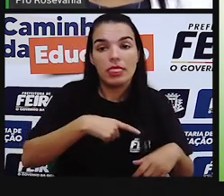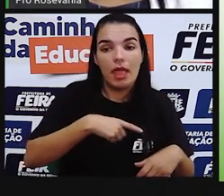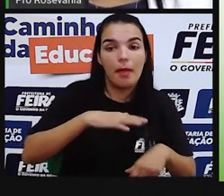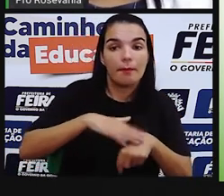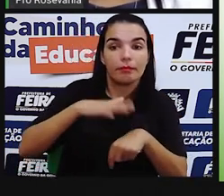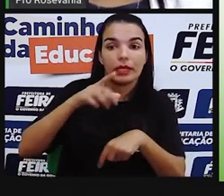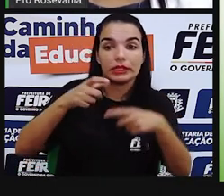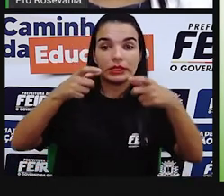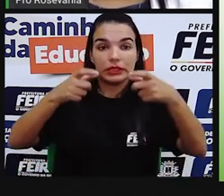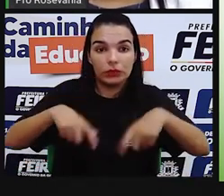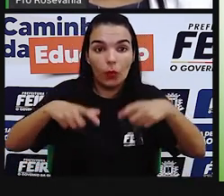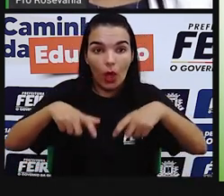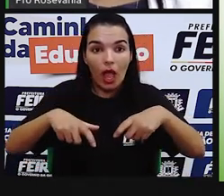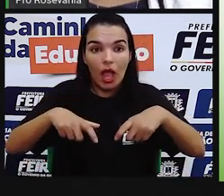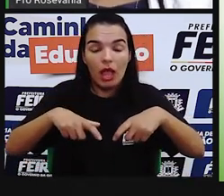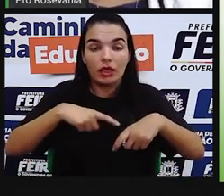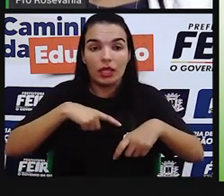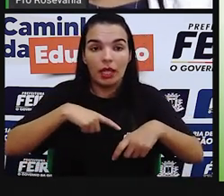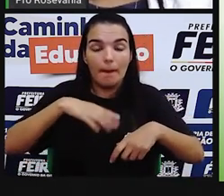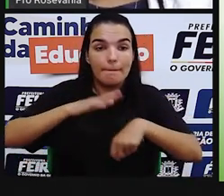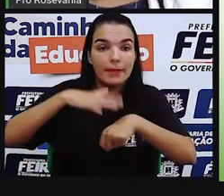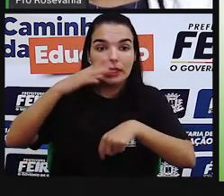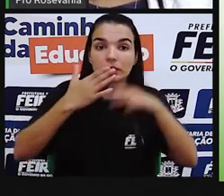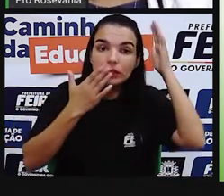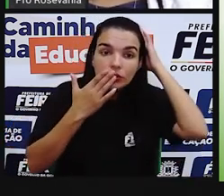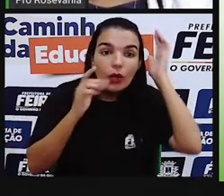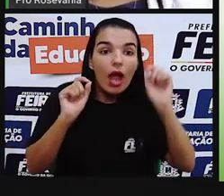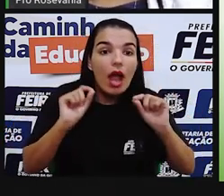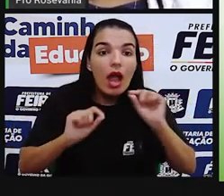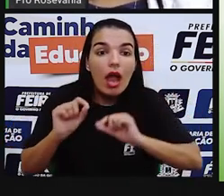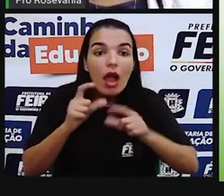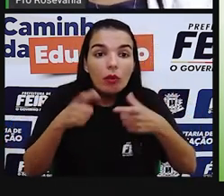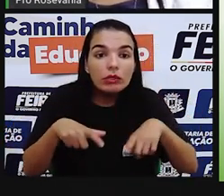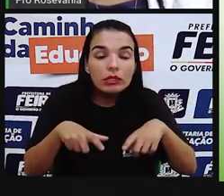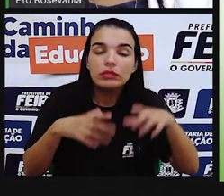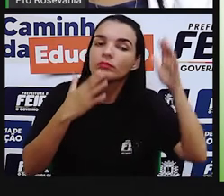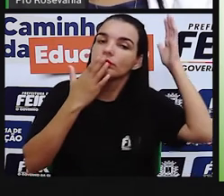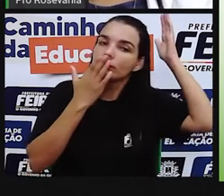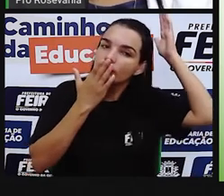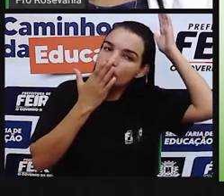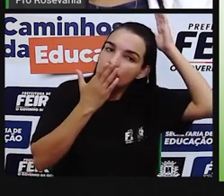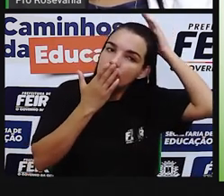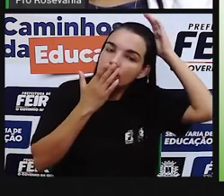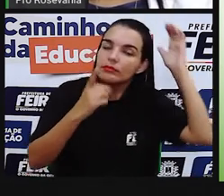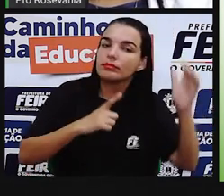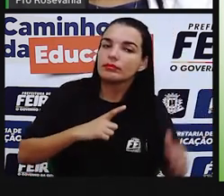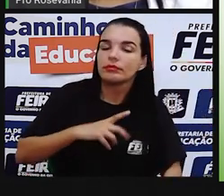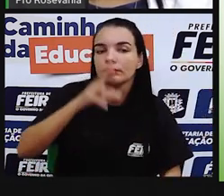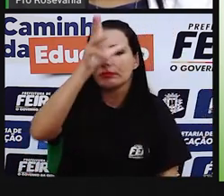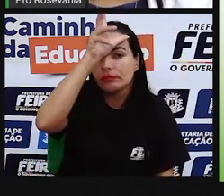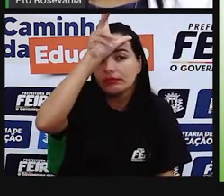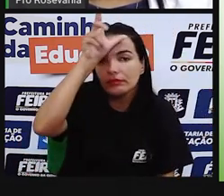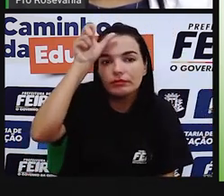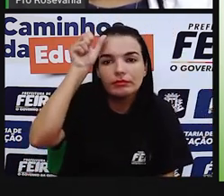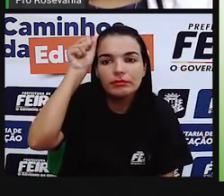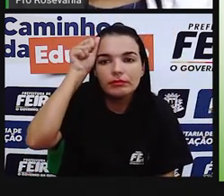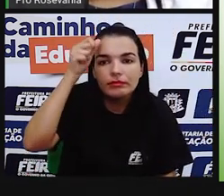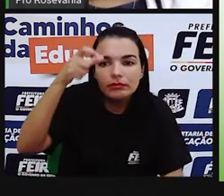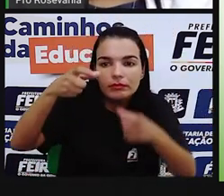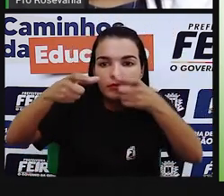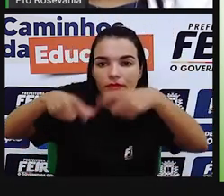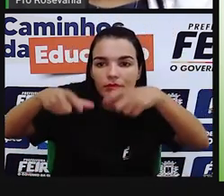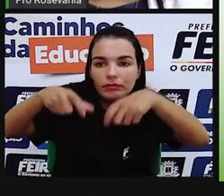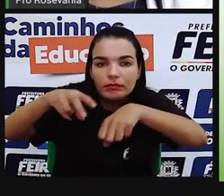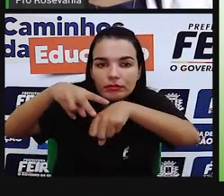deixaram de ter essas características, né? Aluminais, né? Então, eles tinham de uso. Passaram a assumir mesmo características de vidro